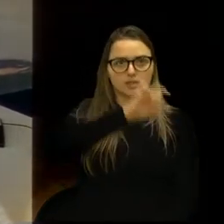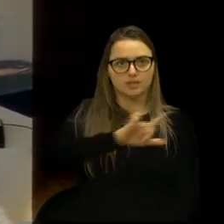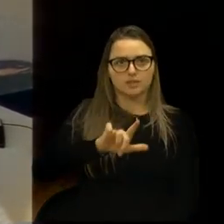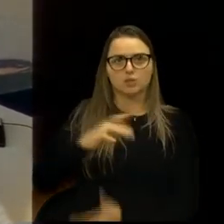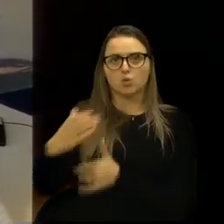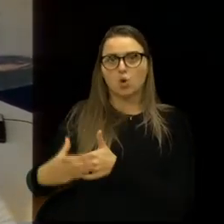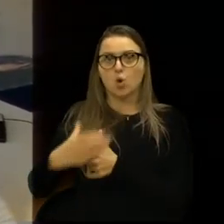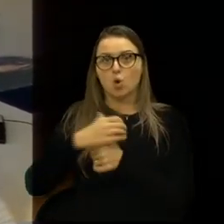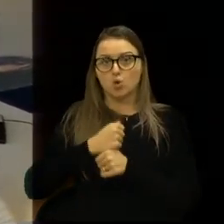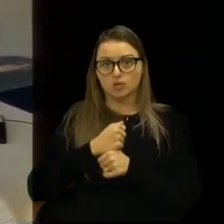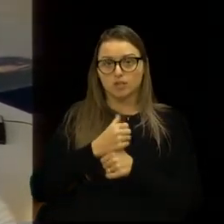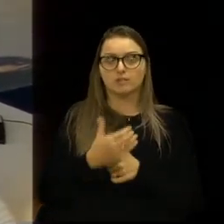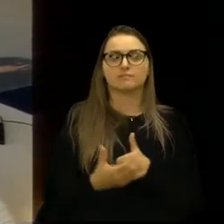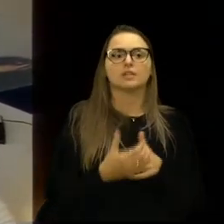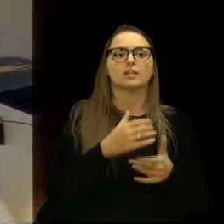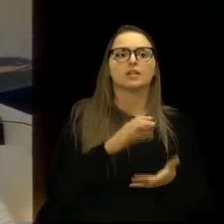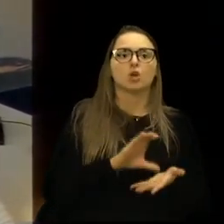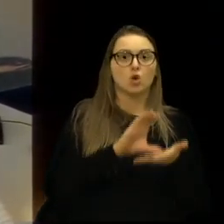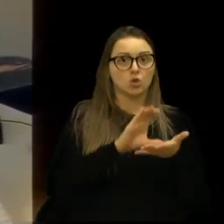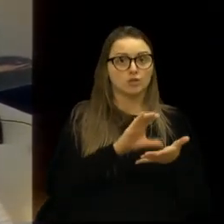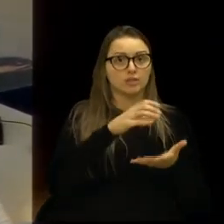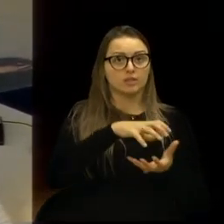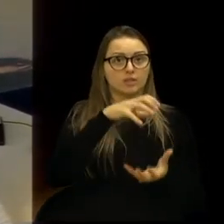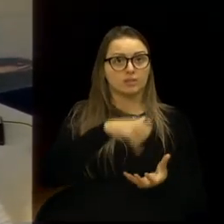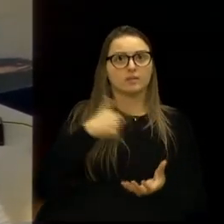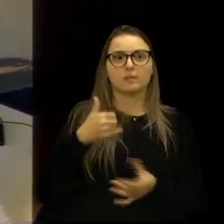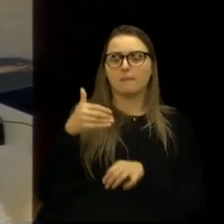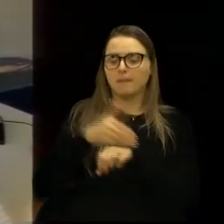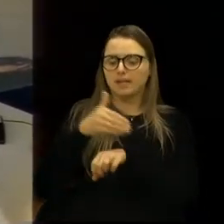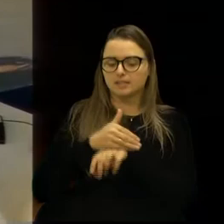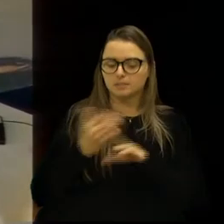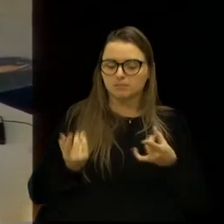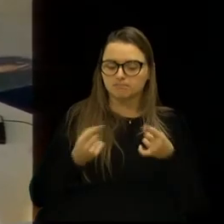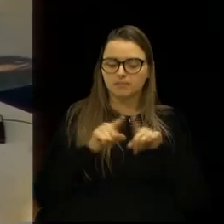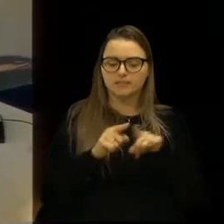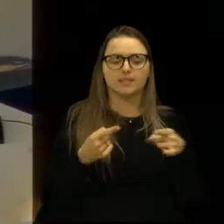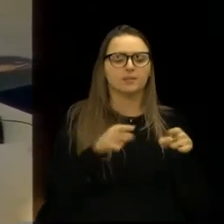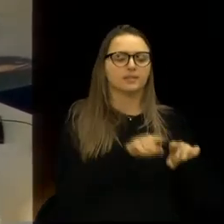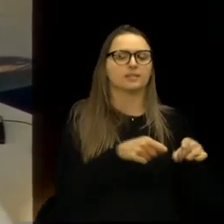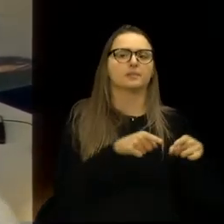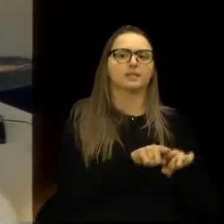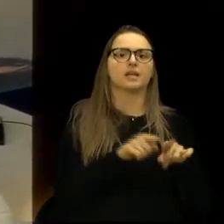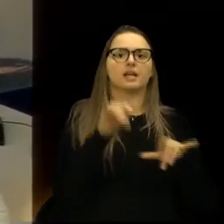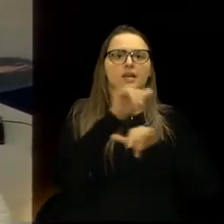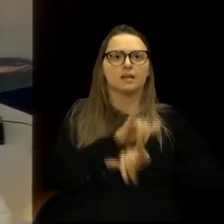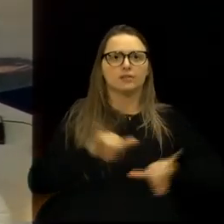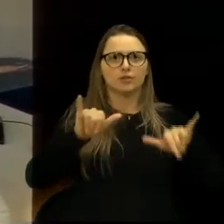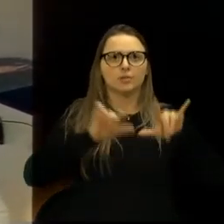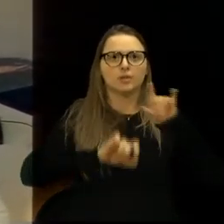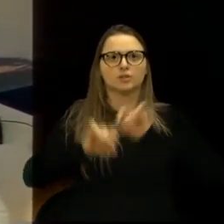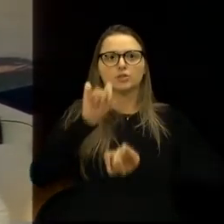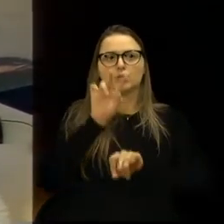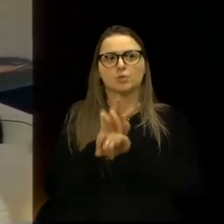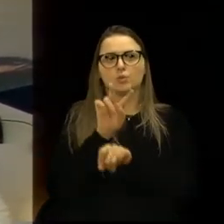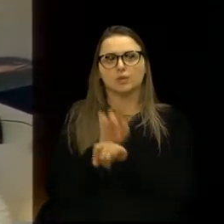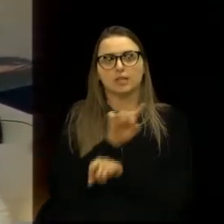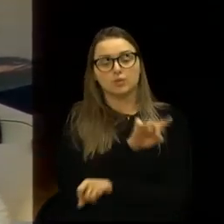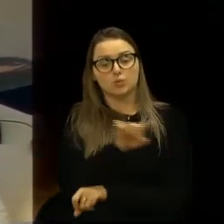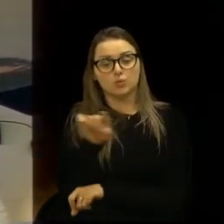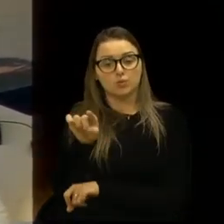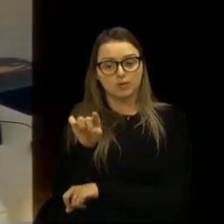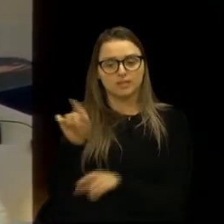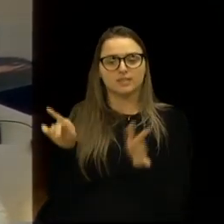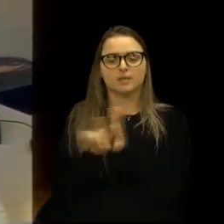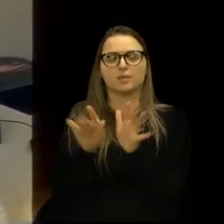Tutelares, Conselho do Idoso, estão fazendo parte, contribuindo para informar sobre os cuidados com você e sua família.